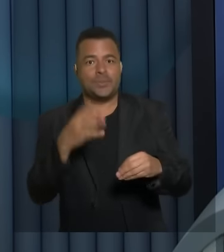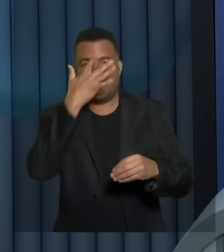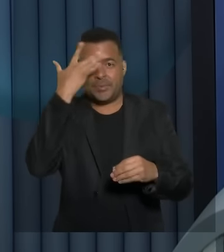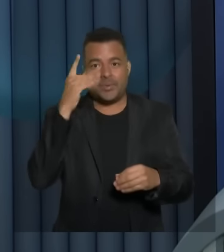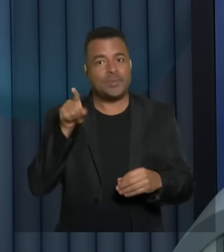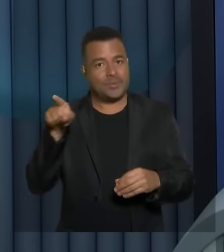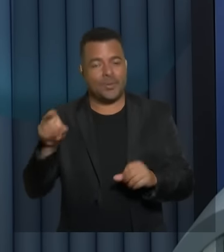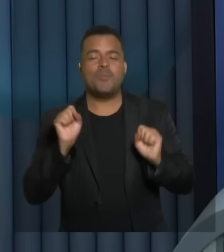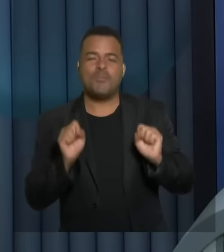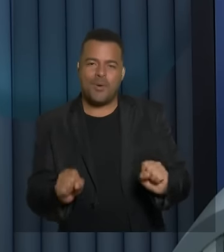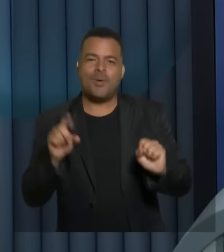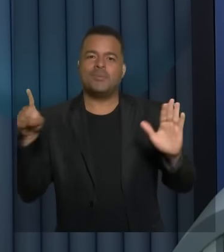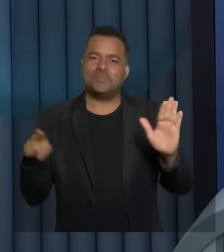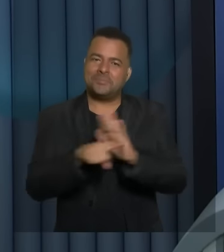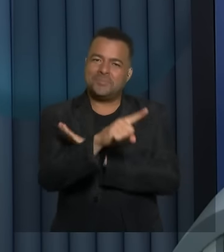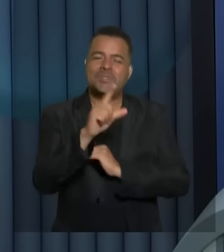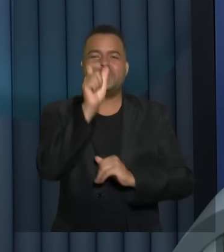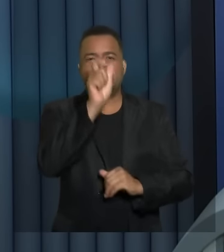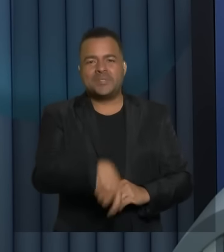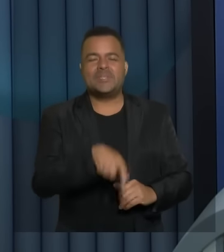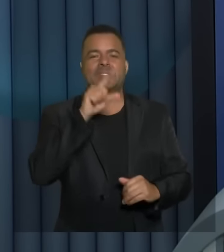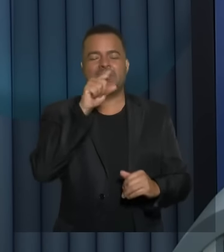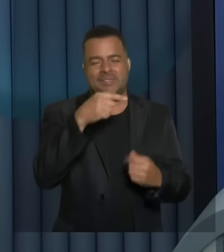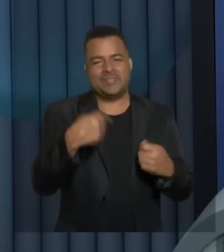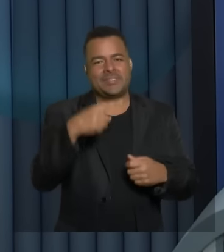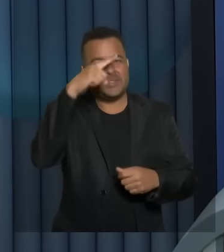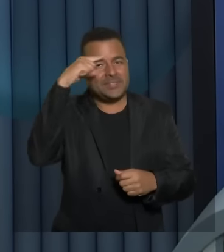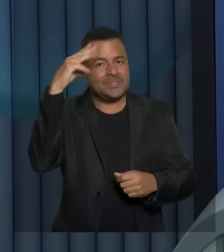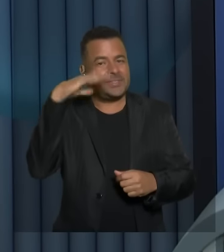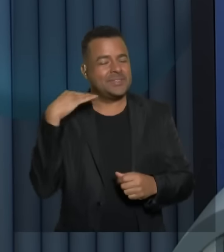direcionar a sua pergunta à candidata Lúcia Rocha.